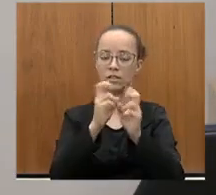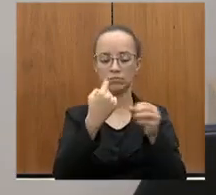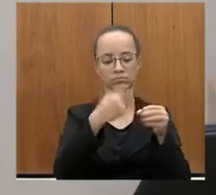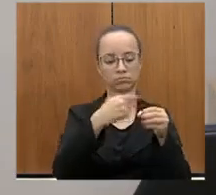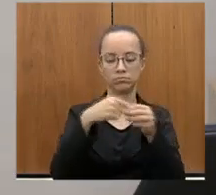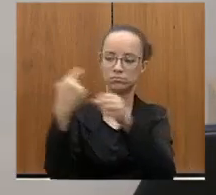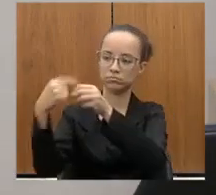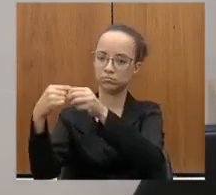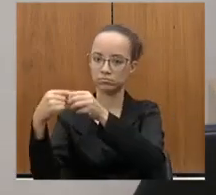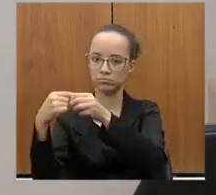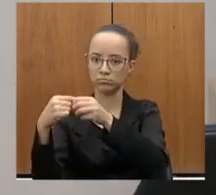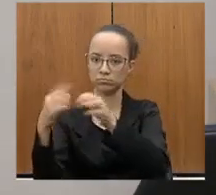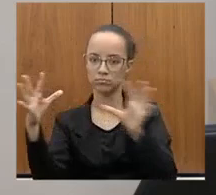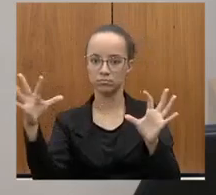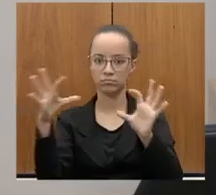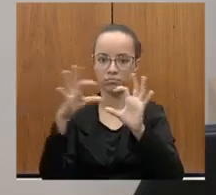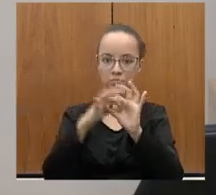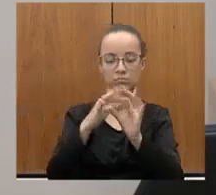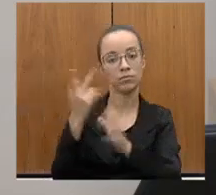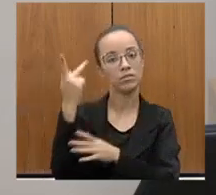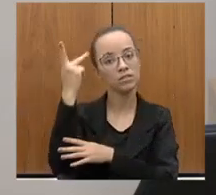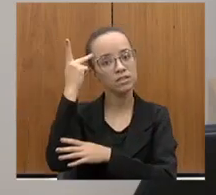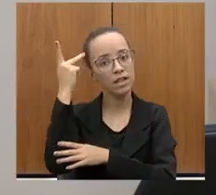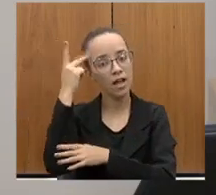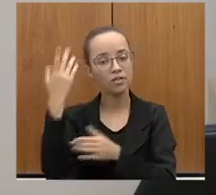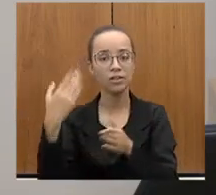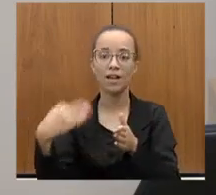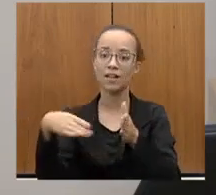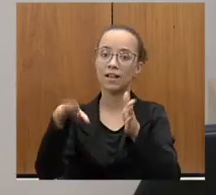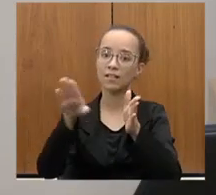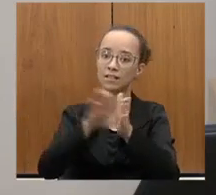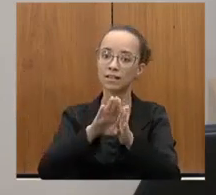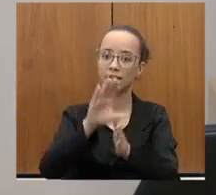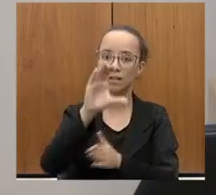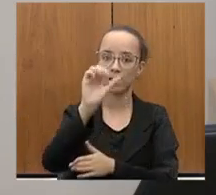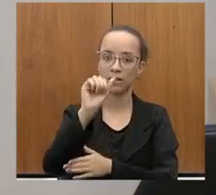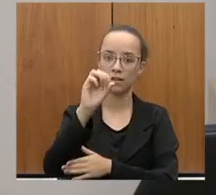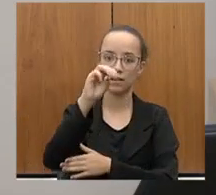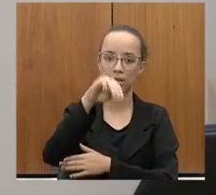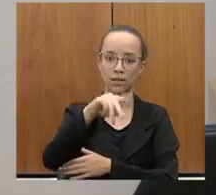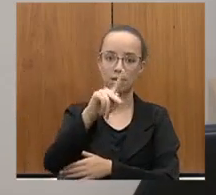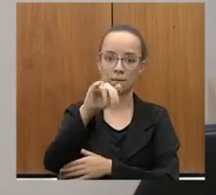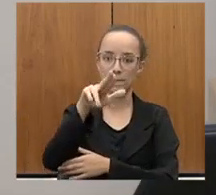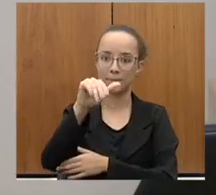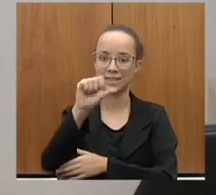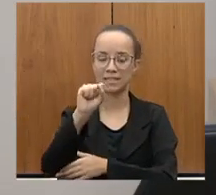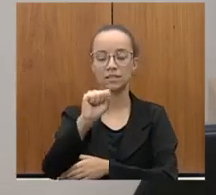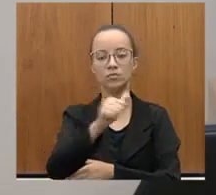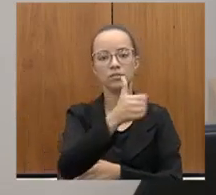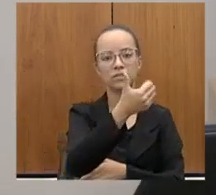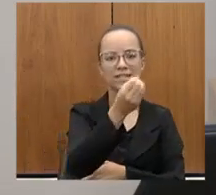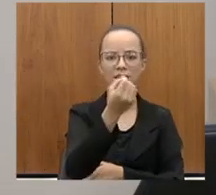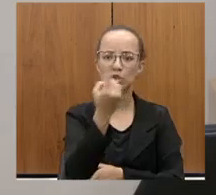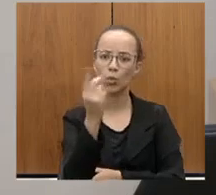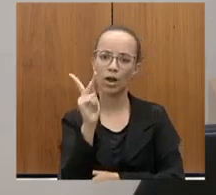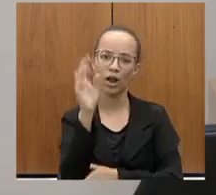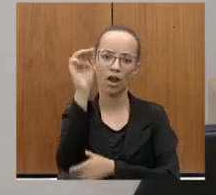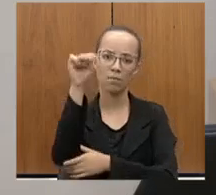entre São Paulo e Campinas. São 101 quilômetros